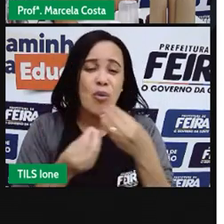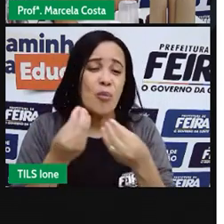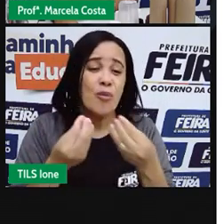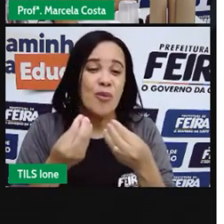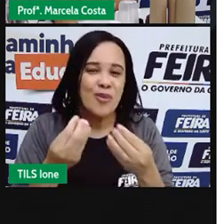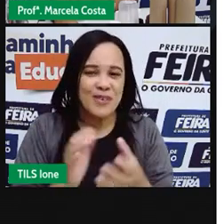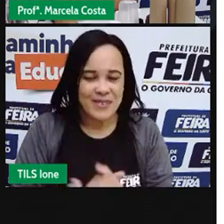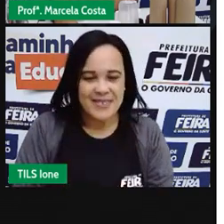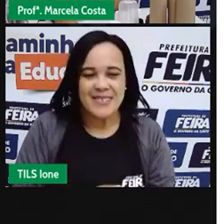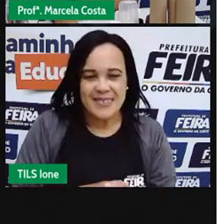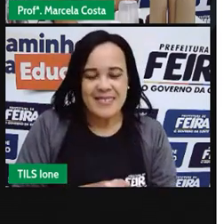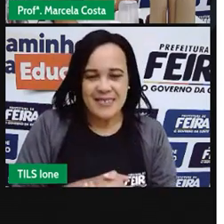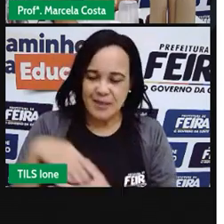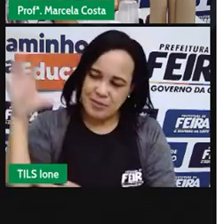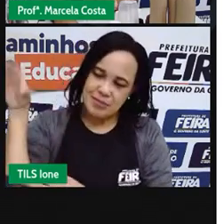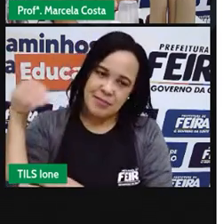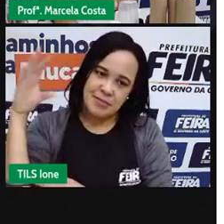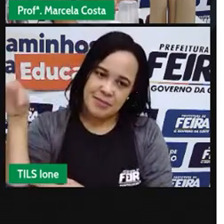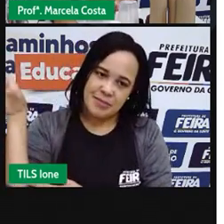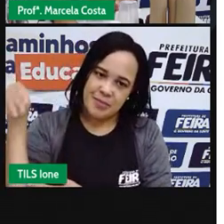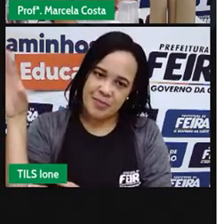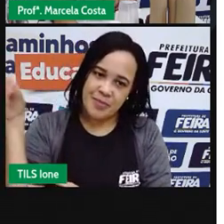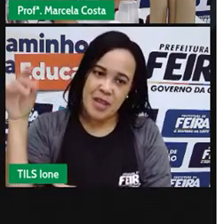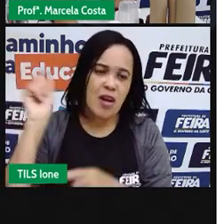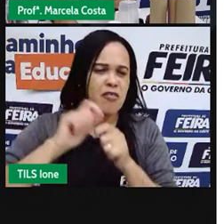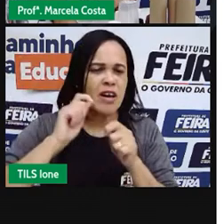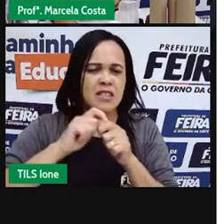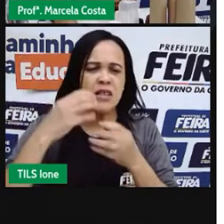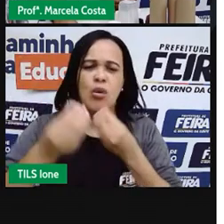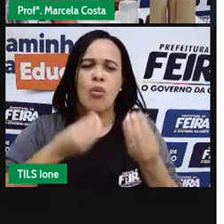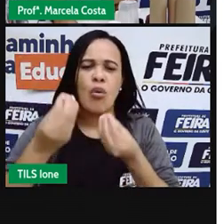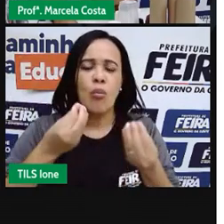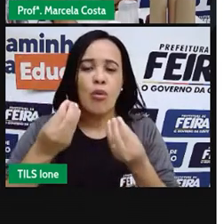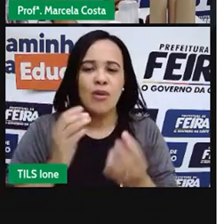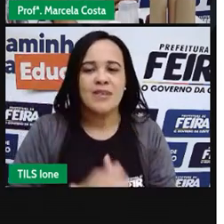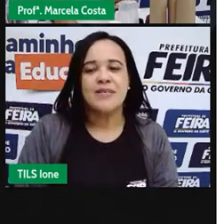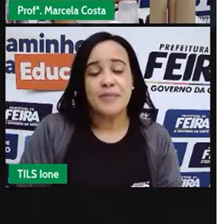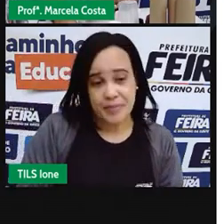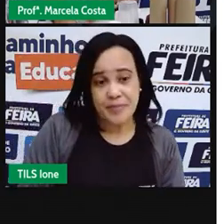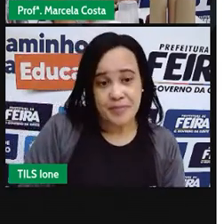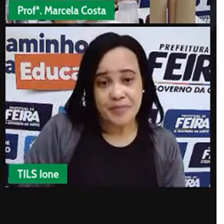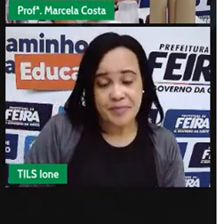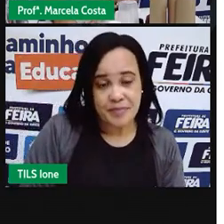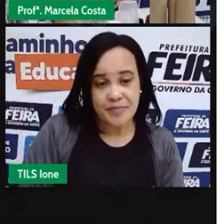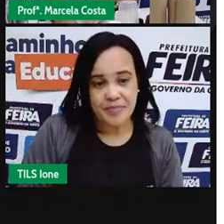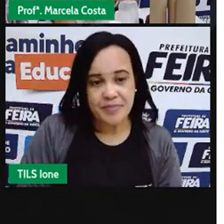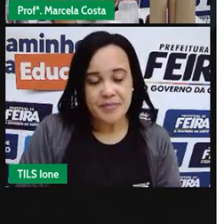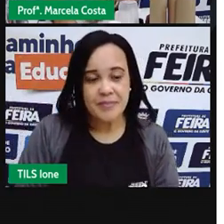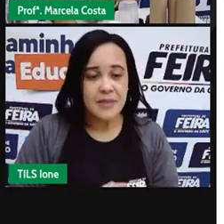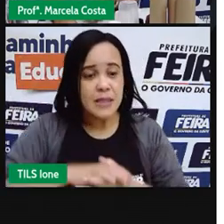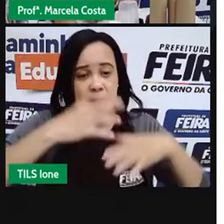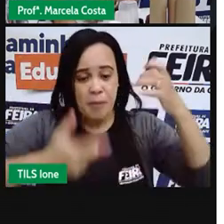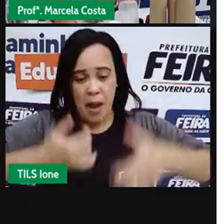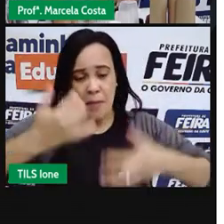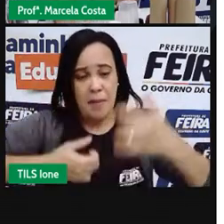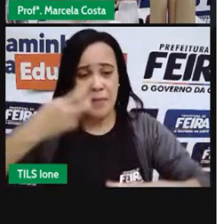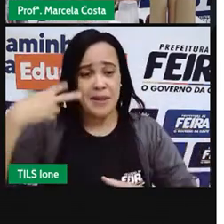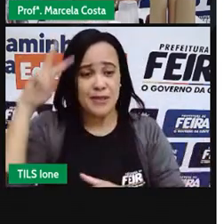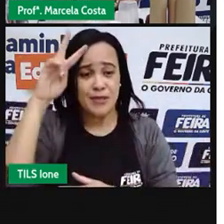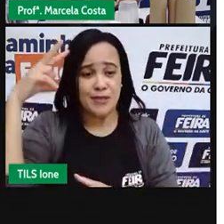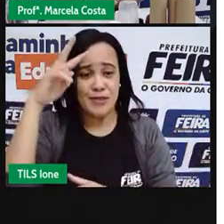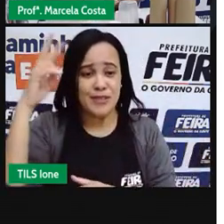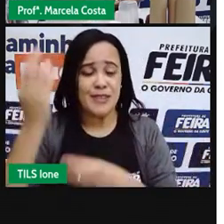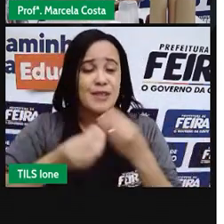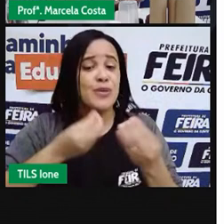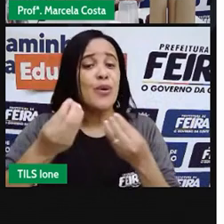Agora eu quero mostrar para vocês como a gente pode fazer um recurso para contar a história dos três porquinhos. O